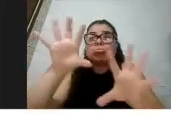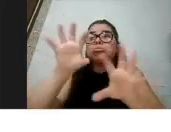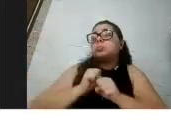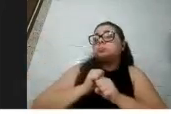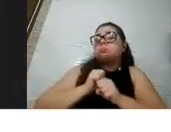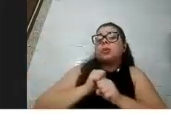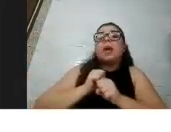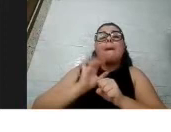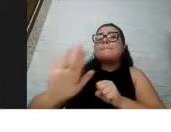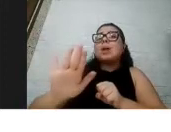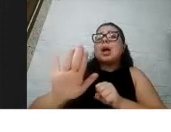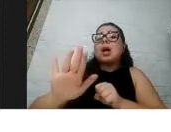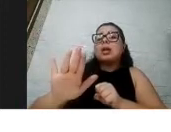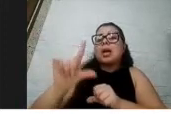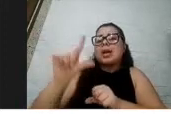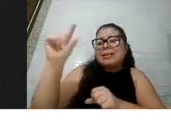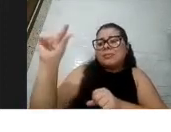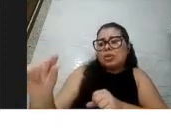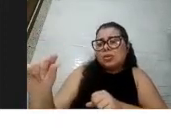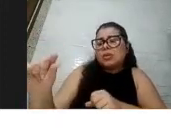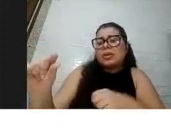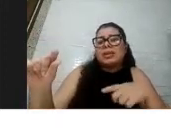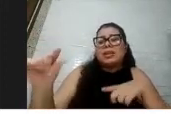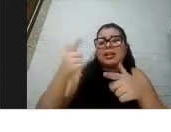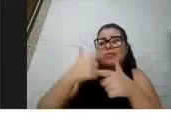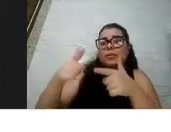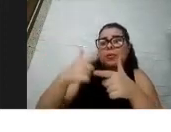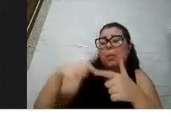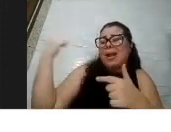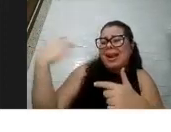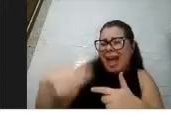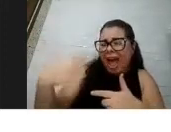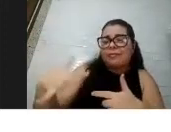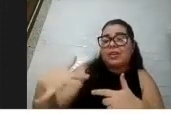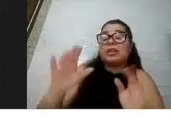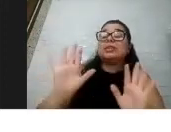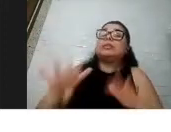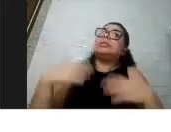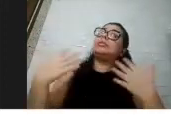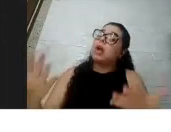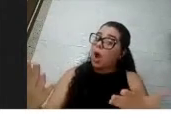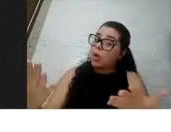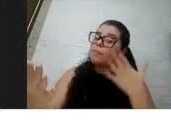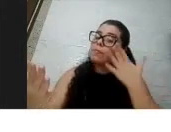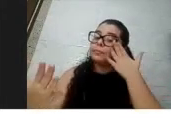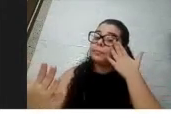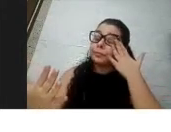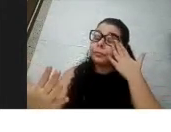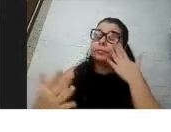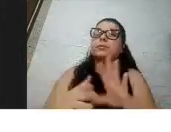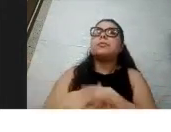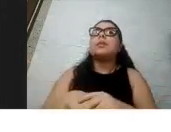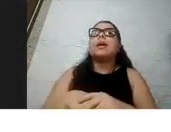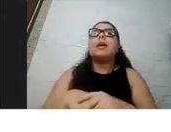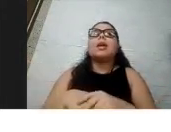elas, ou pelo menos a minoria, é que desenvolveu quatro graves, então provavelmente apesar dessas pessoas